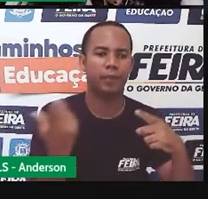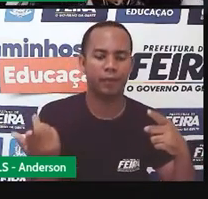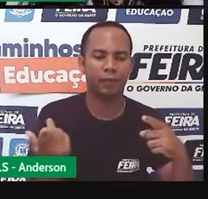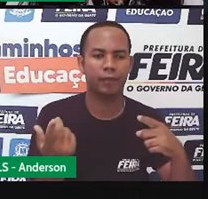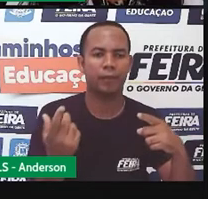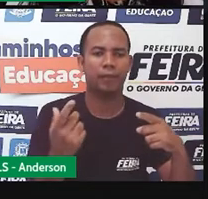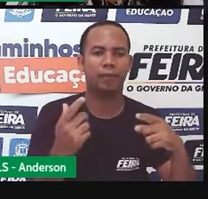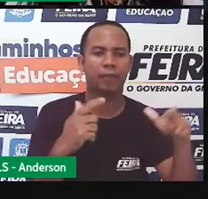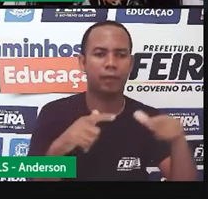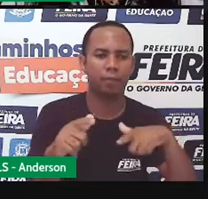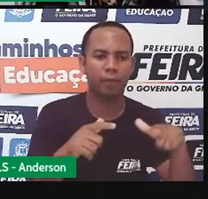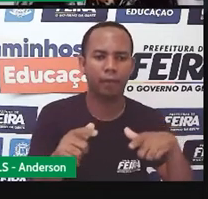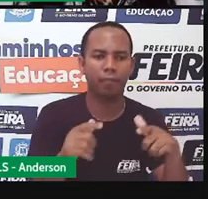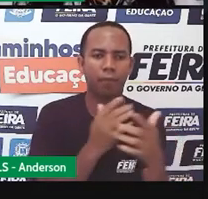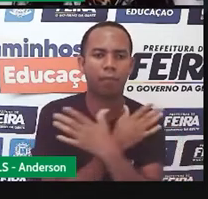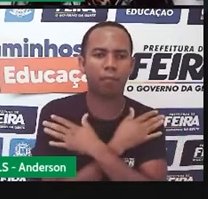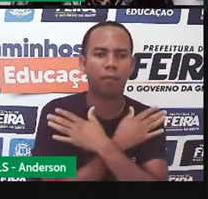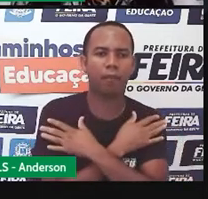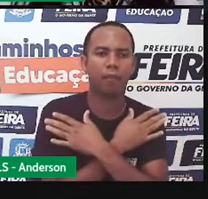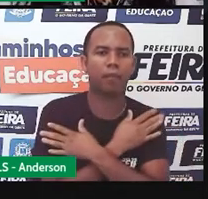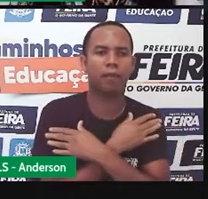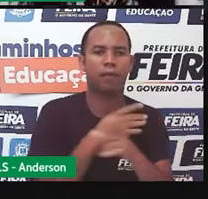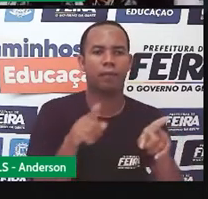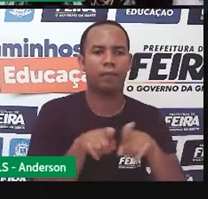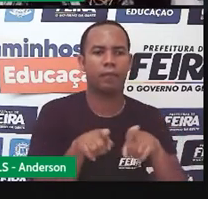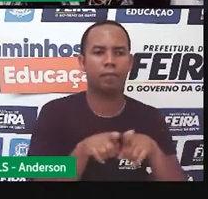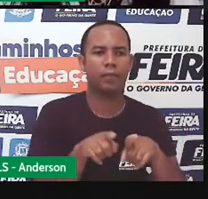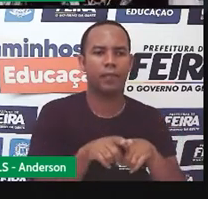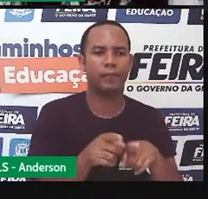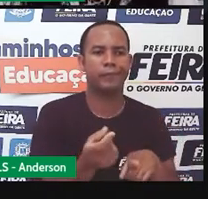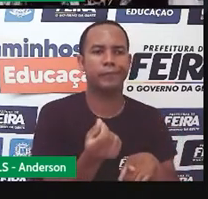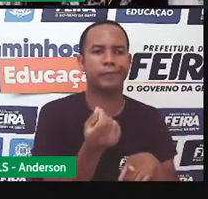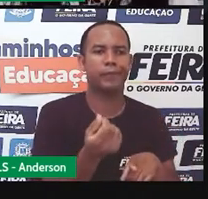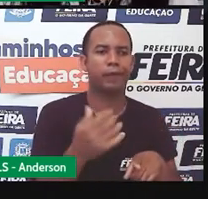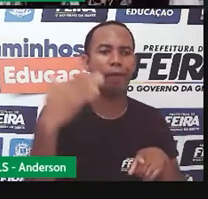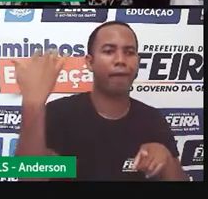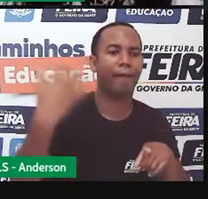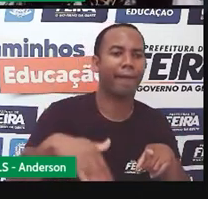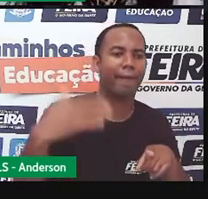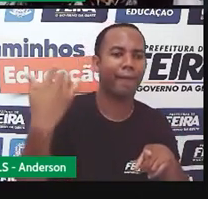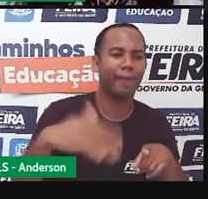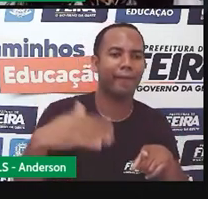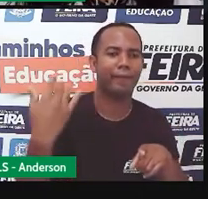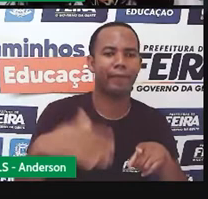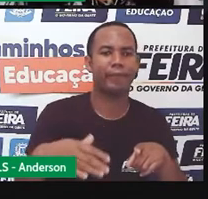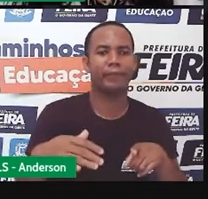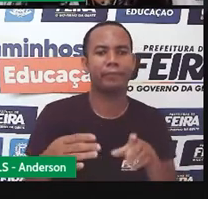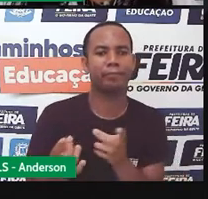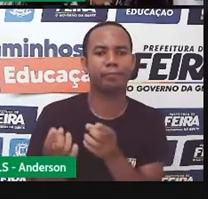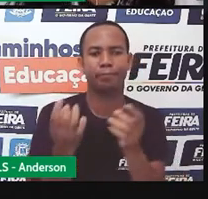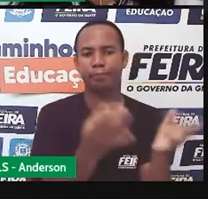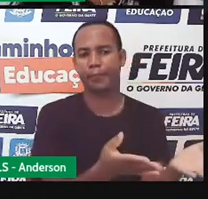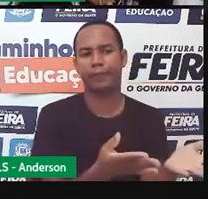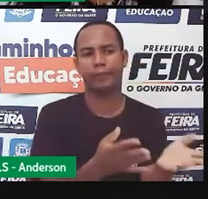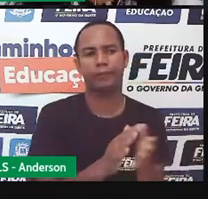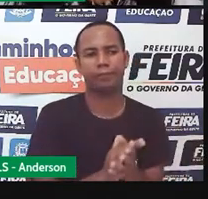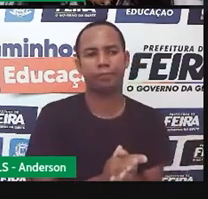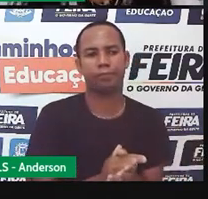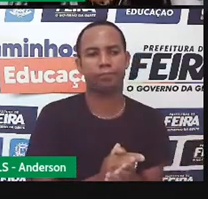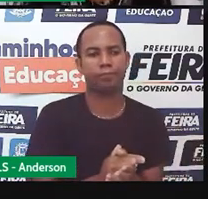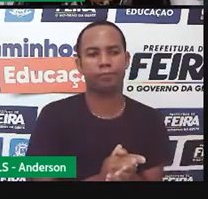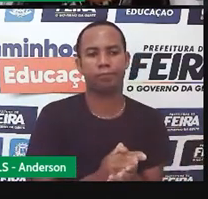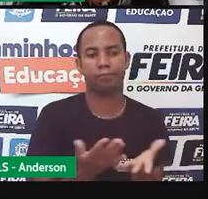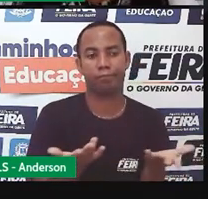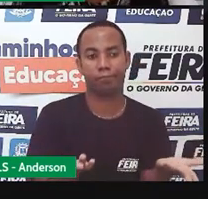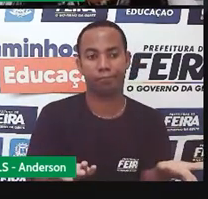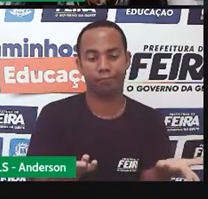aumento dos preços. A solução é desapegar dos pédios. E, para isso, recorrem à prática